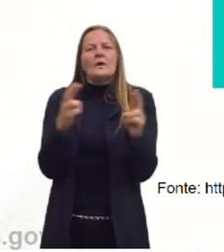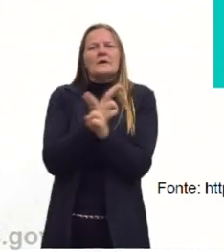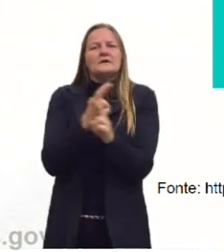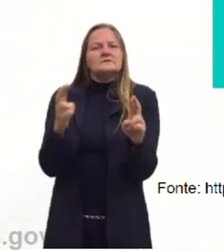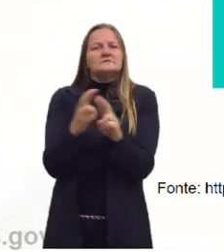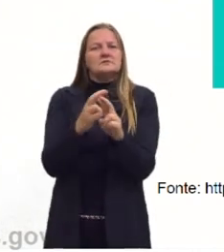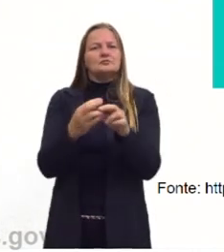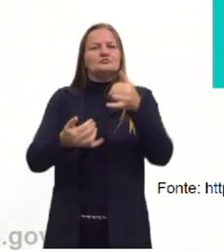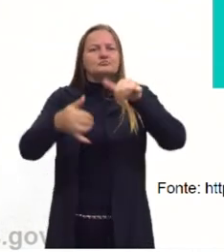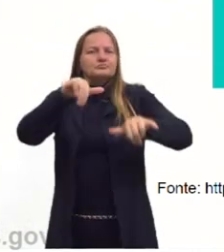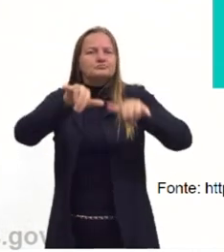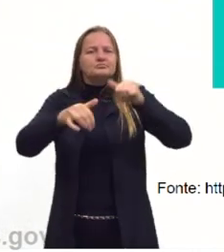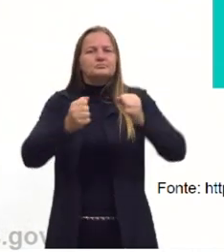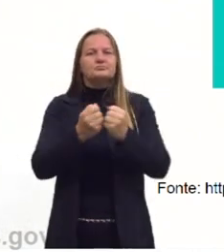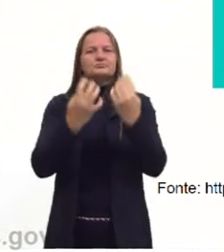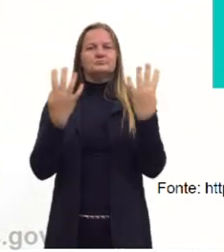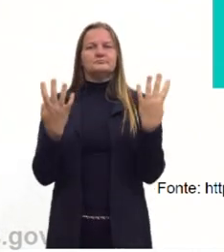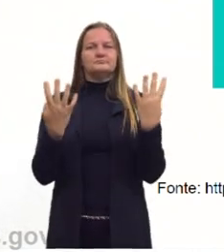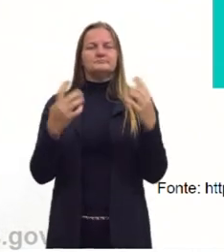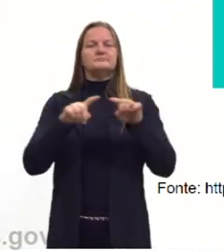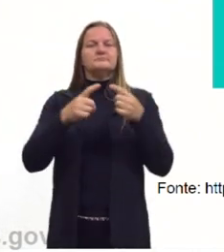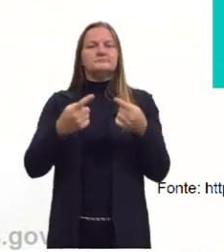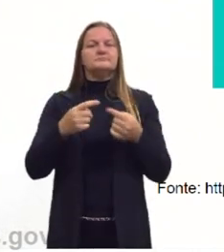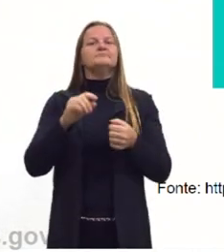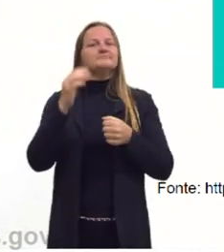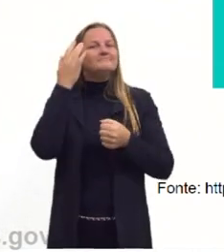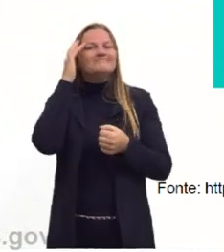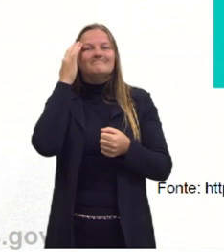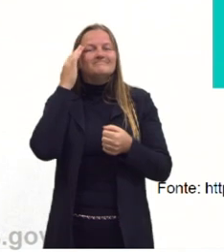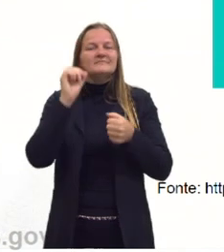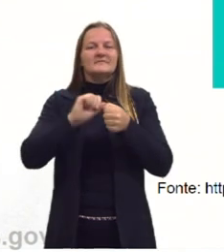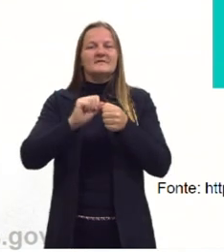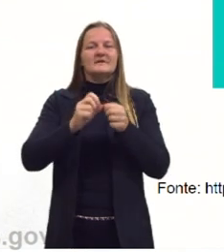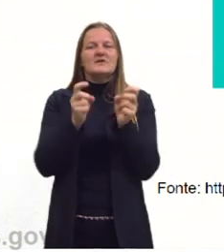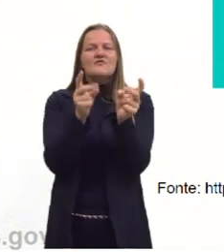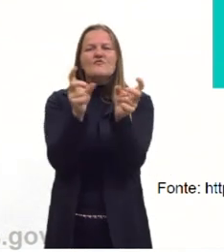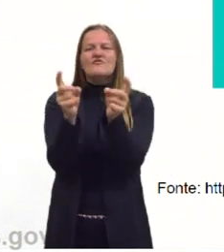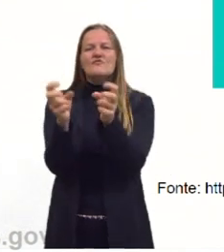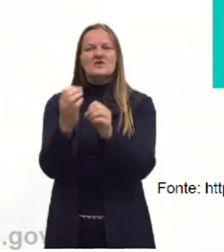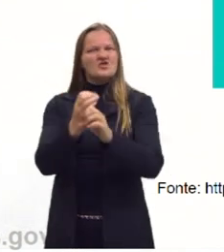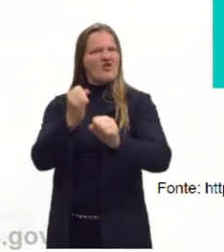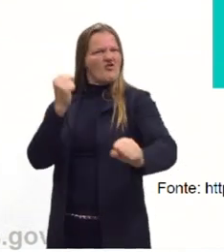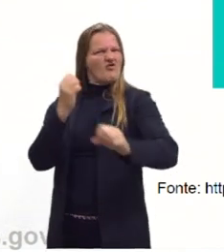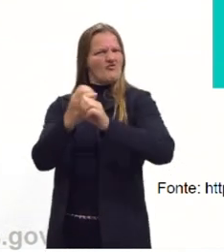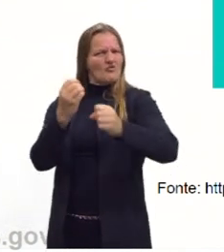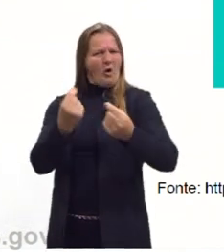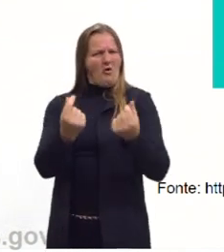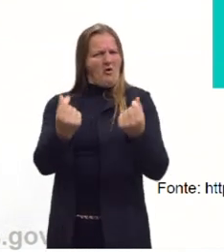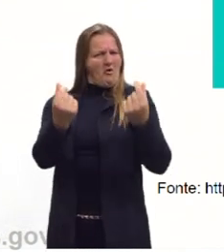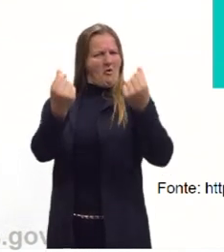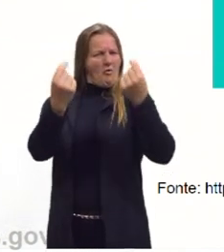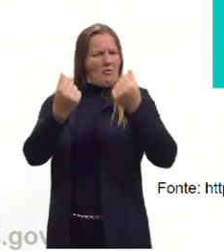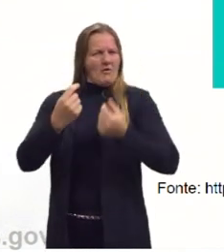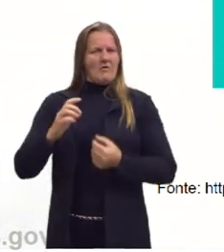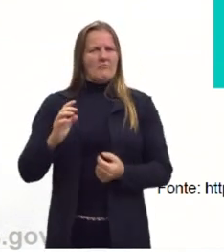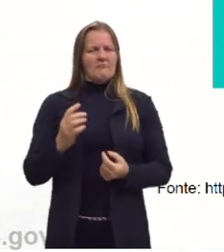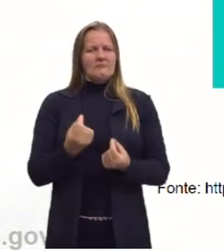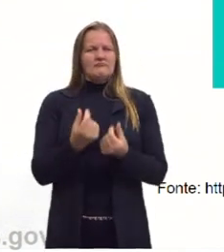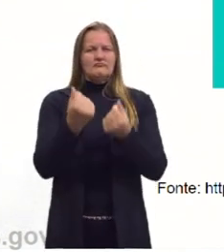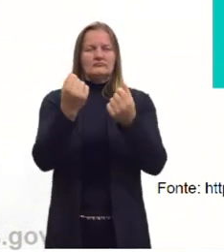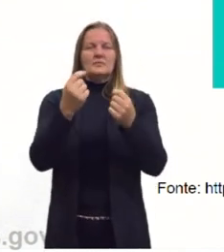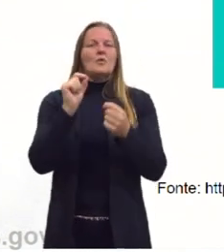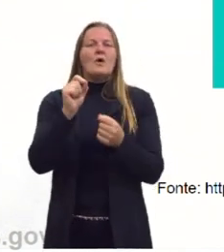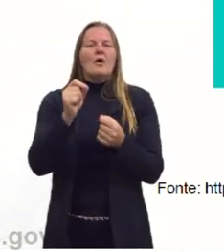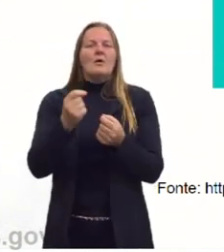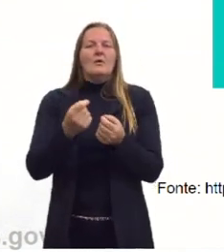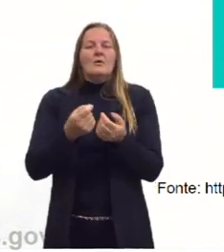sabe quando faz, mas quando a gente pensa em vendas e lucros, o quanto a gente vai lucrar, o custo que a gente vai